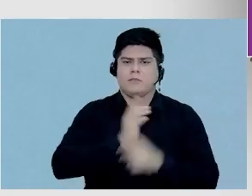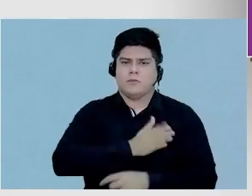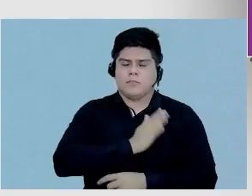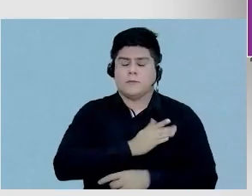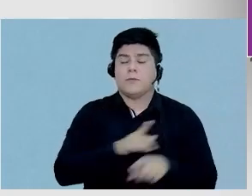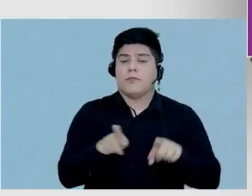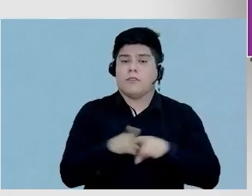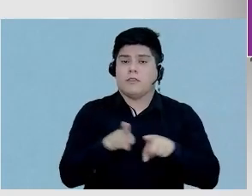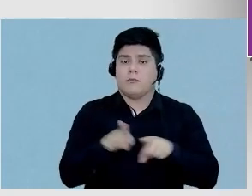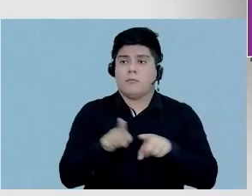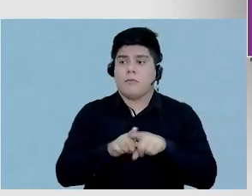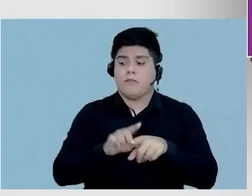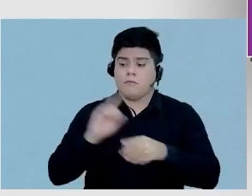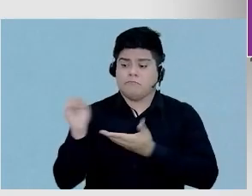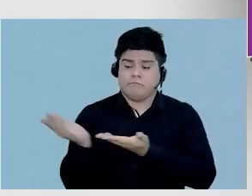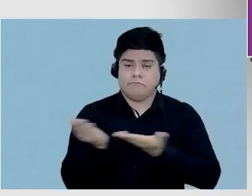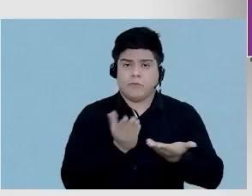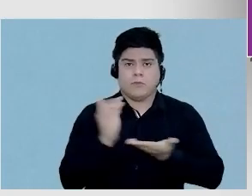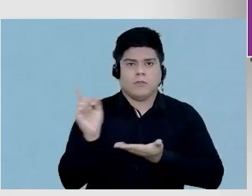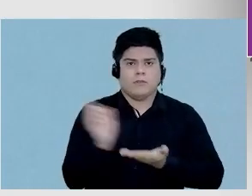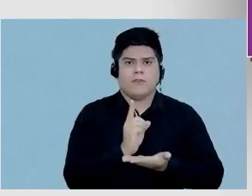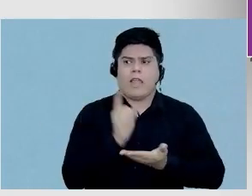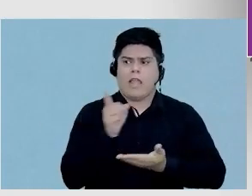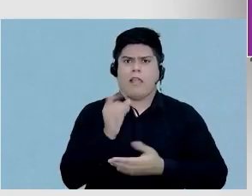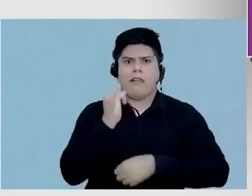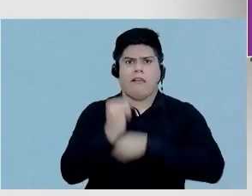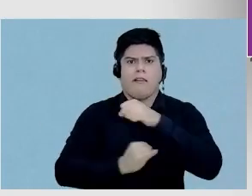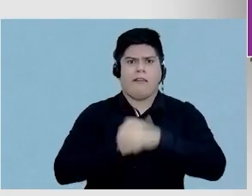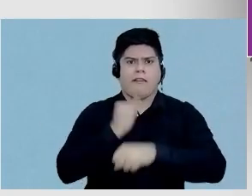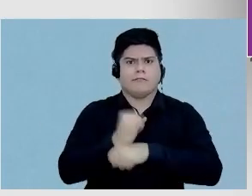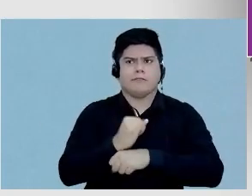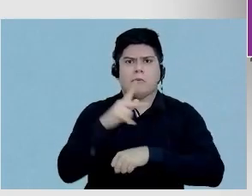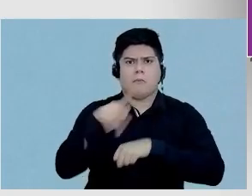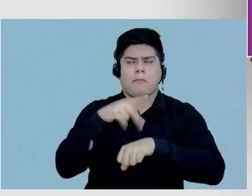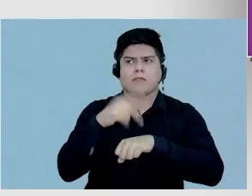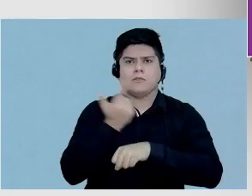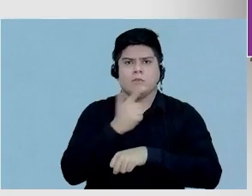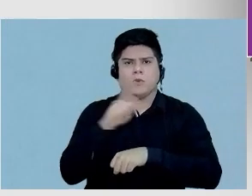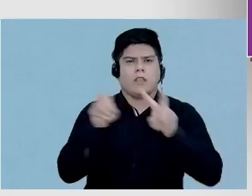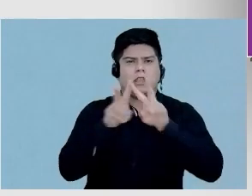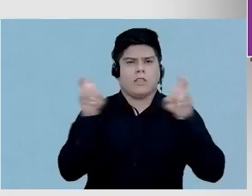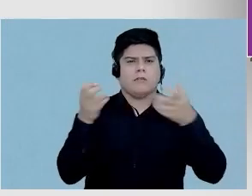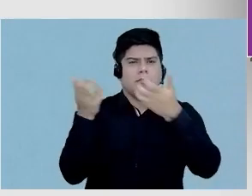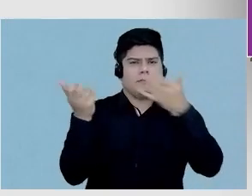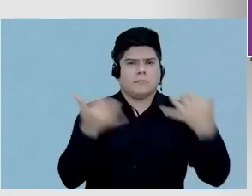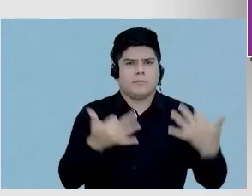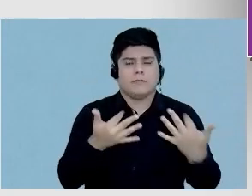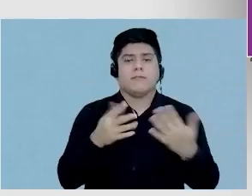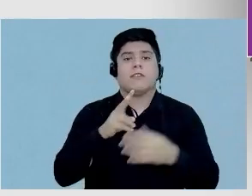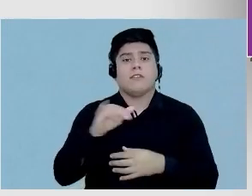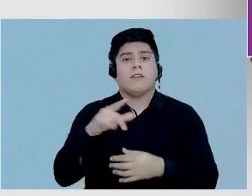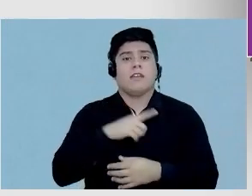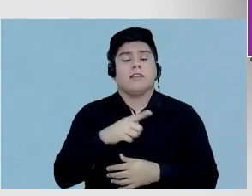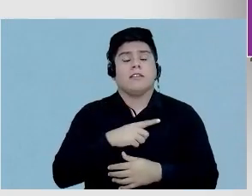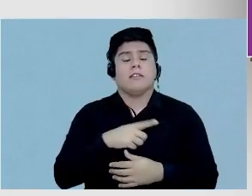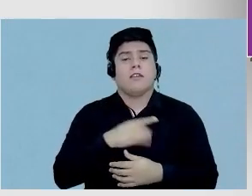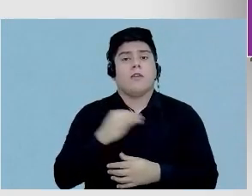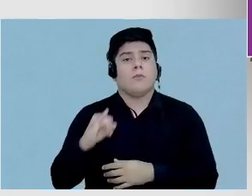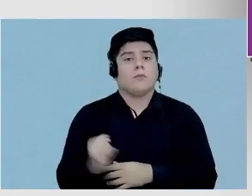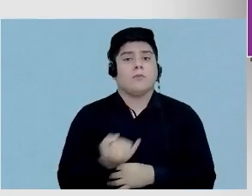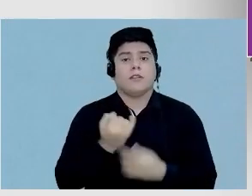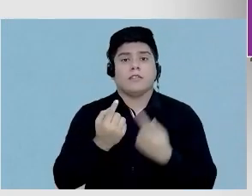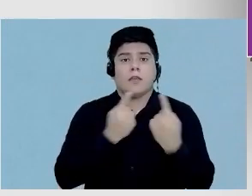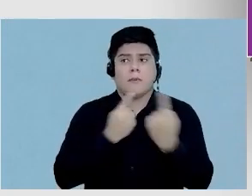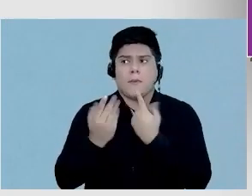convidado internacional que vai nos brindar com uma apresentação sobre o tema e vamos ter a oportunidade de discutir